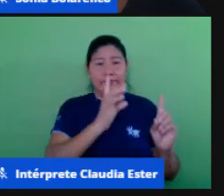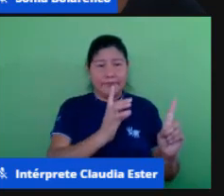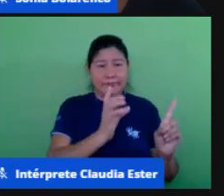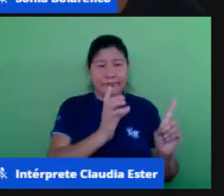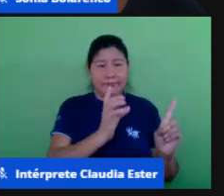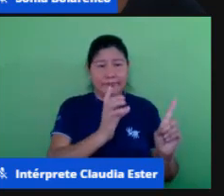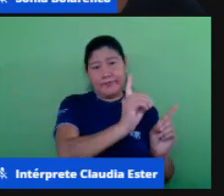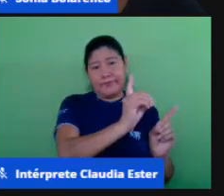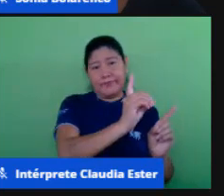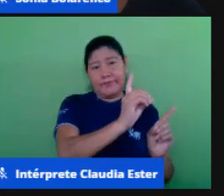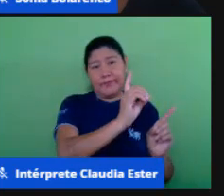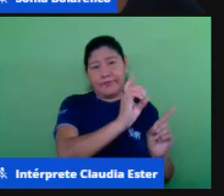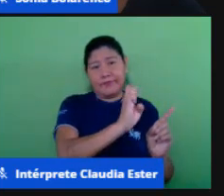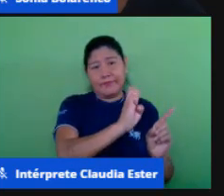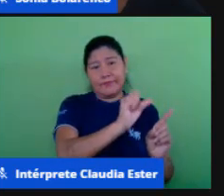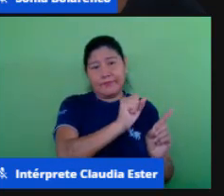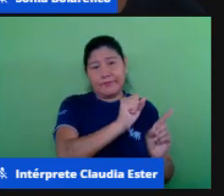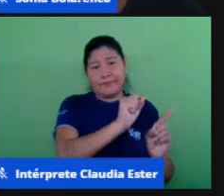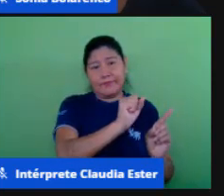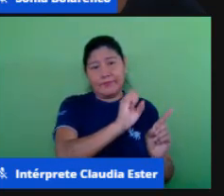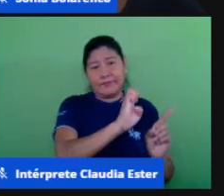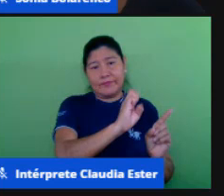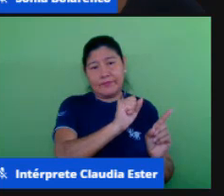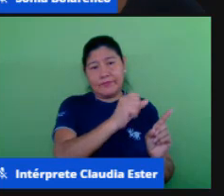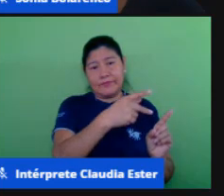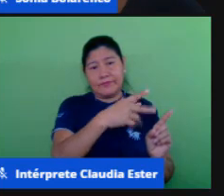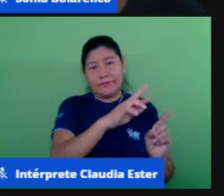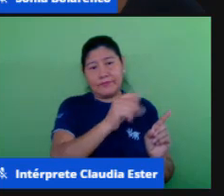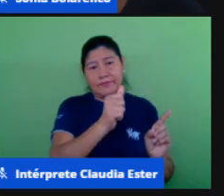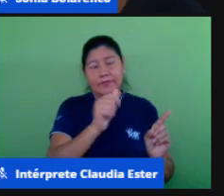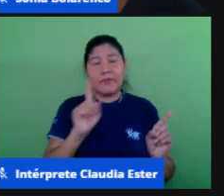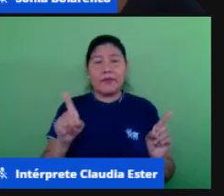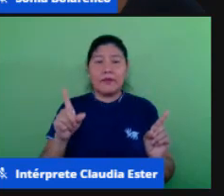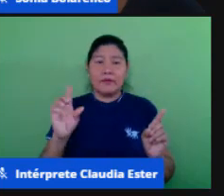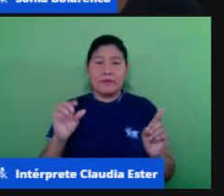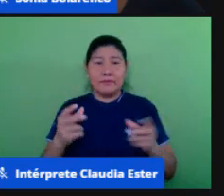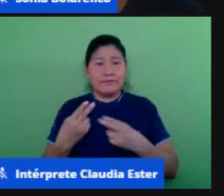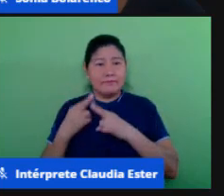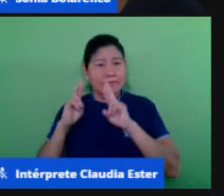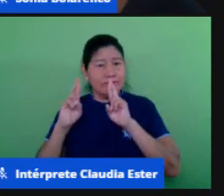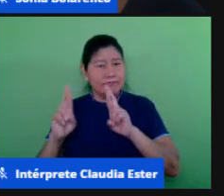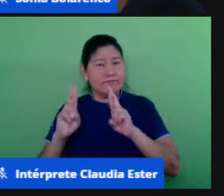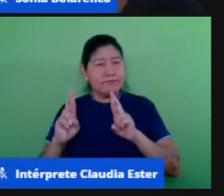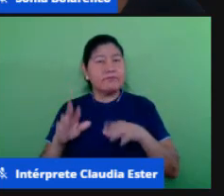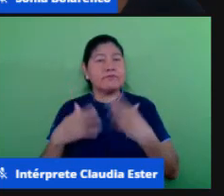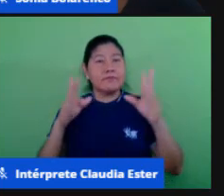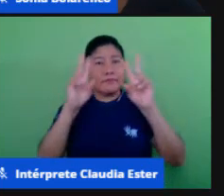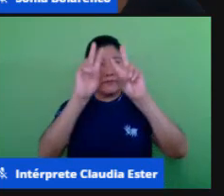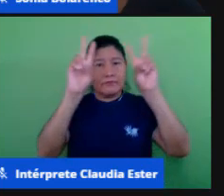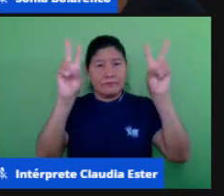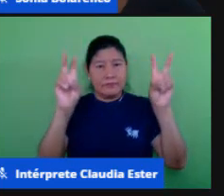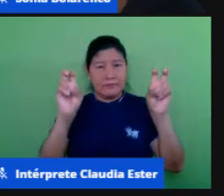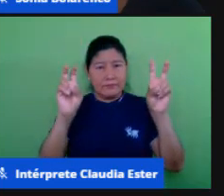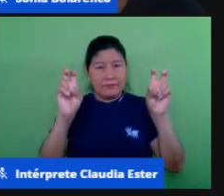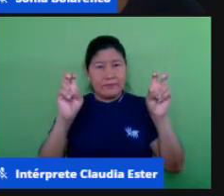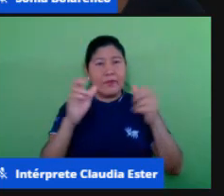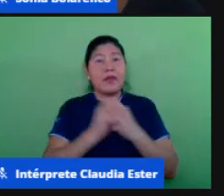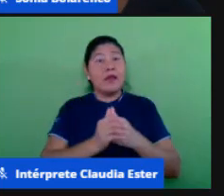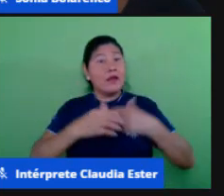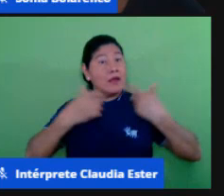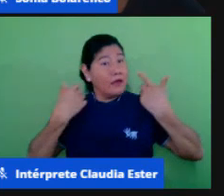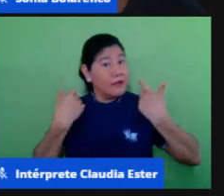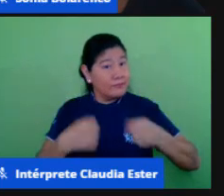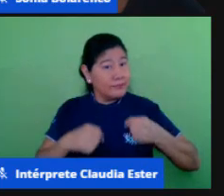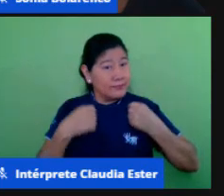professor Paulo Freire que diz é preciso ter esperança e daí nós colocamos em negrito,